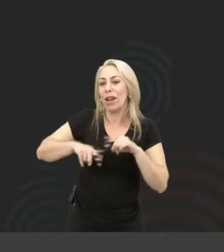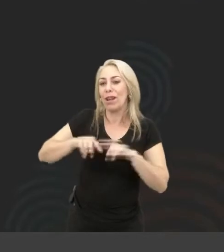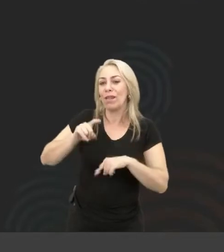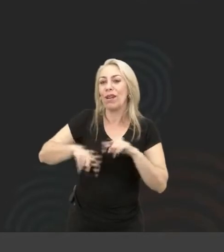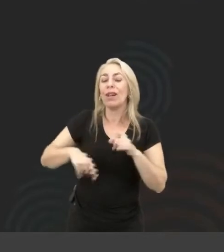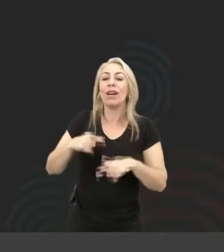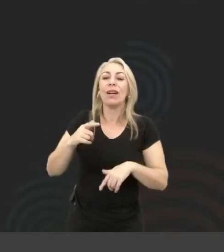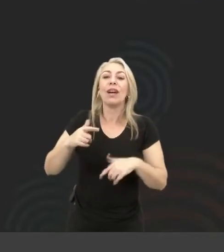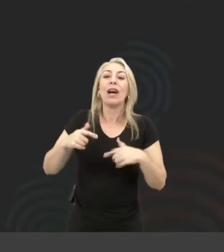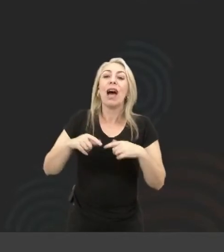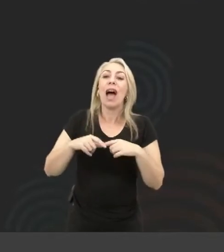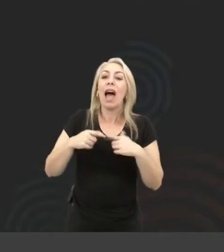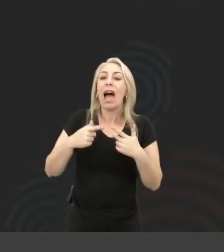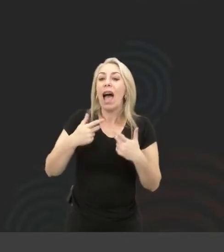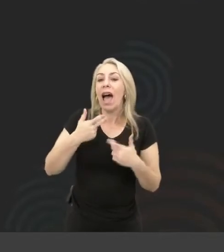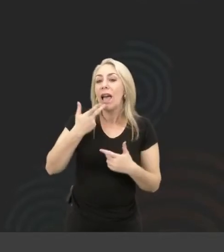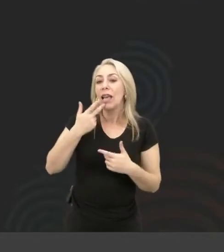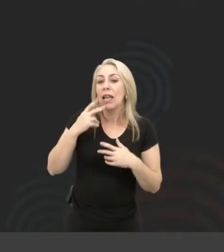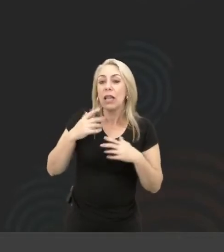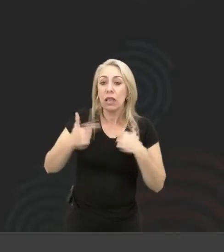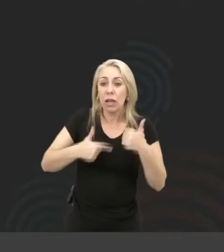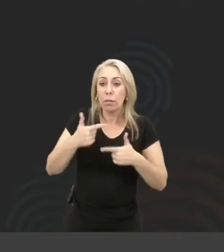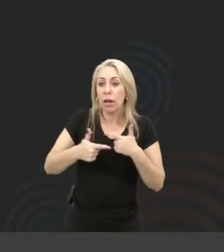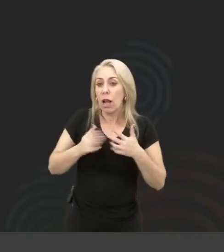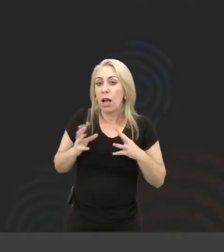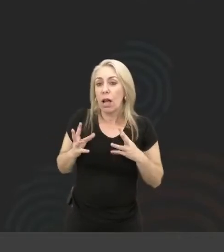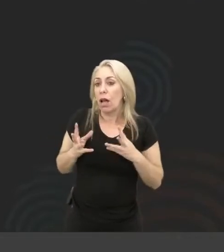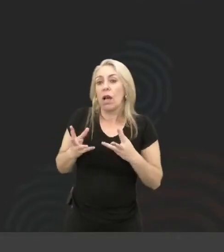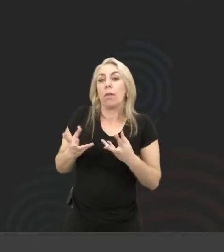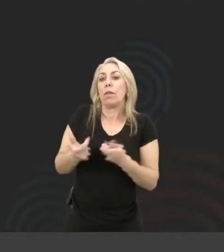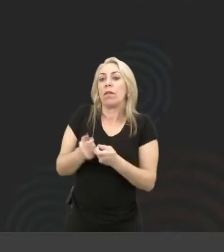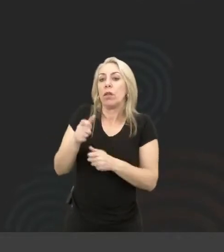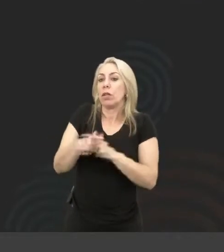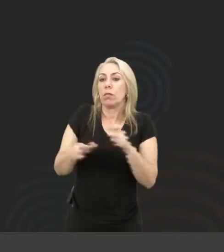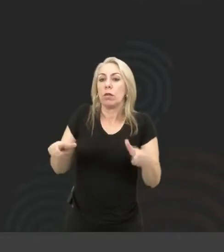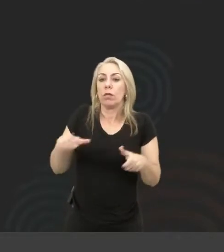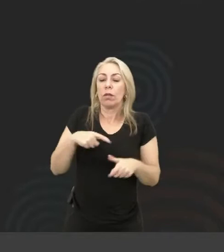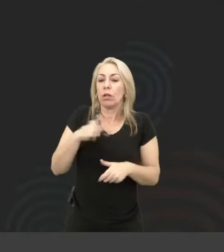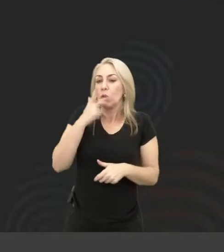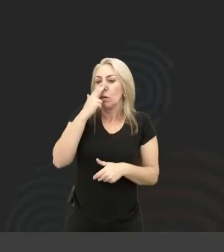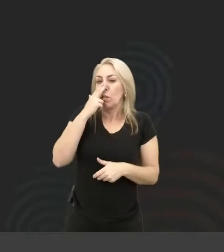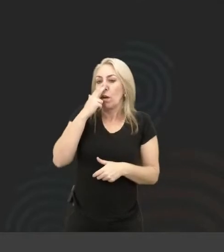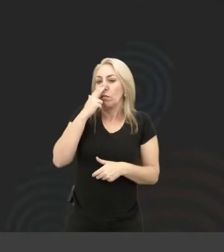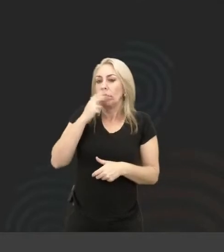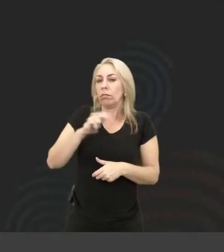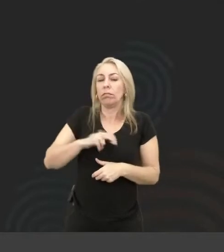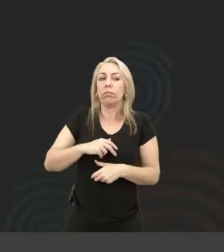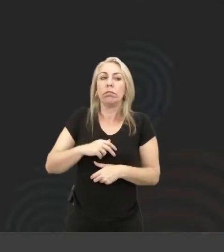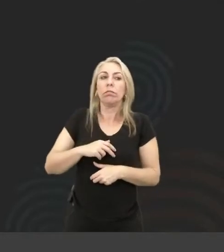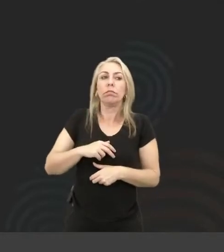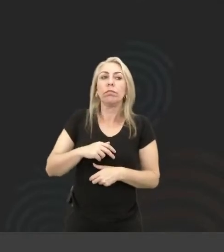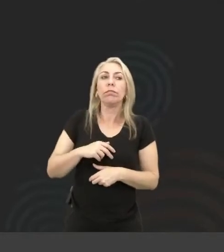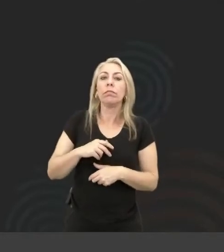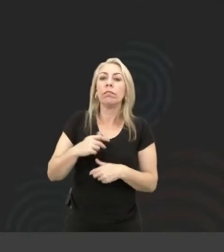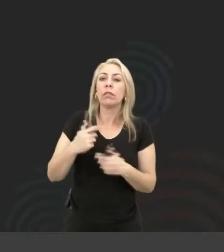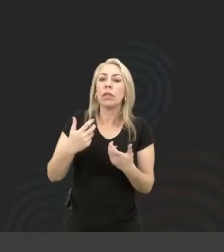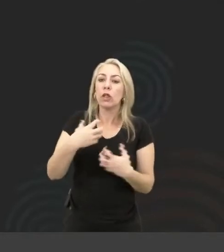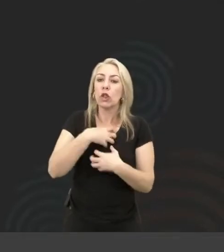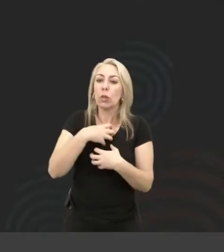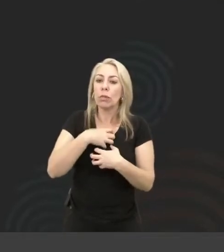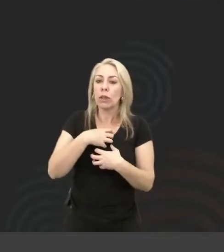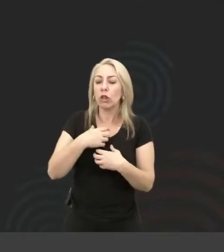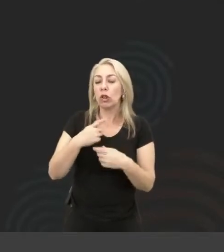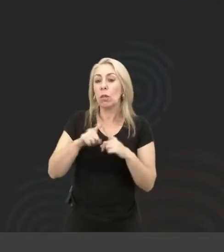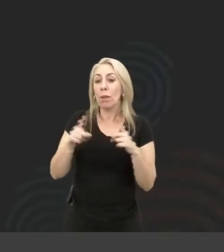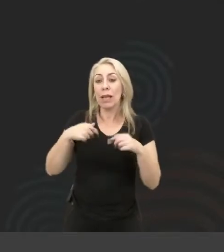pessoas maravilhosas, gente, eu sou basicamente um unicórnio, eu tô aqui me sentindo nesse momento, entendeu? Mas eu, Ana, tenho que entender que eu